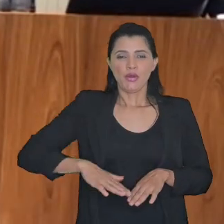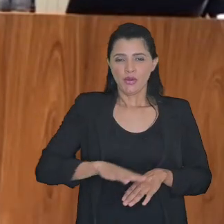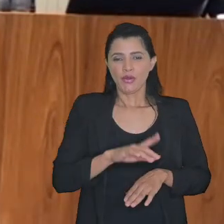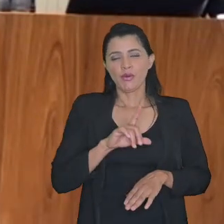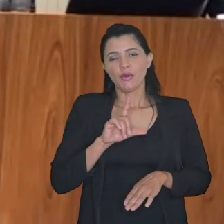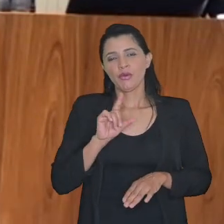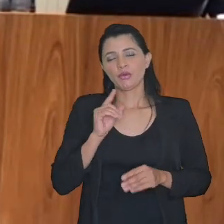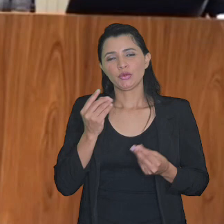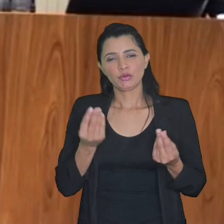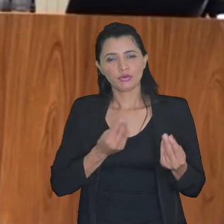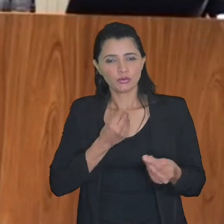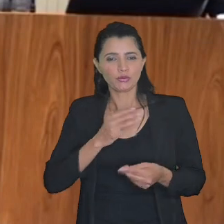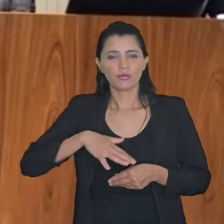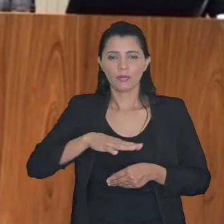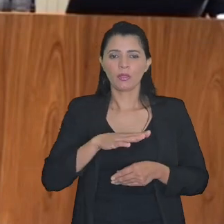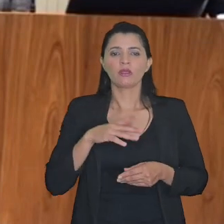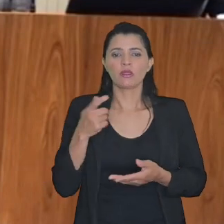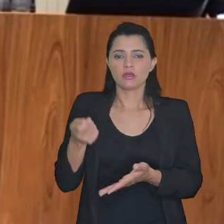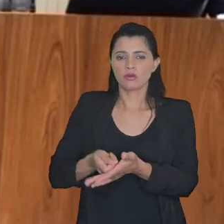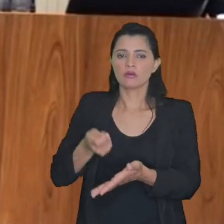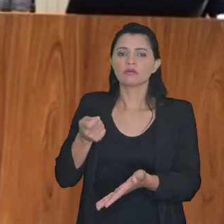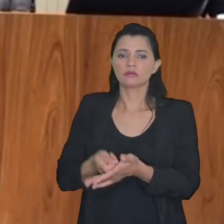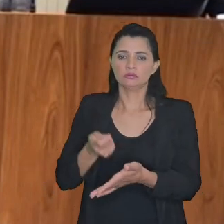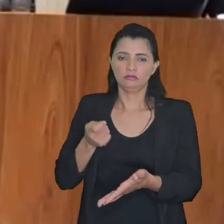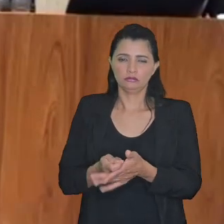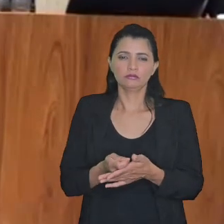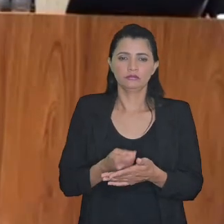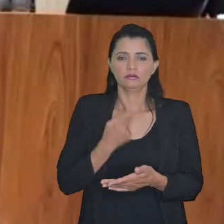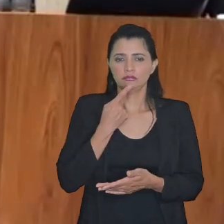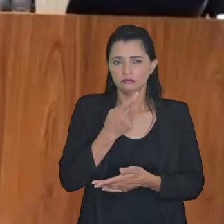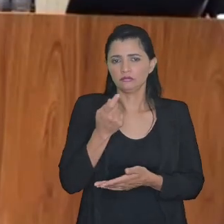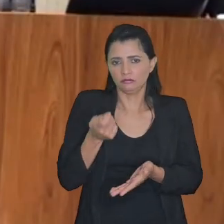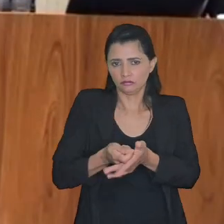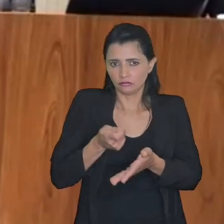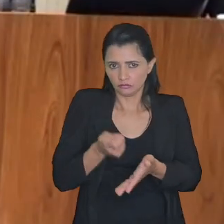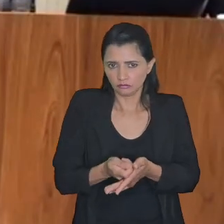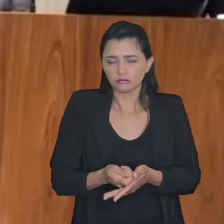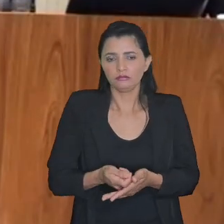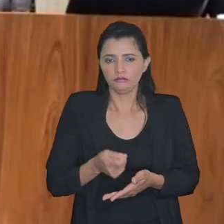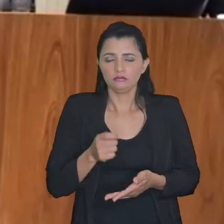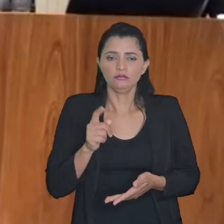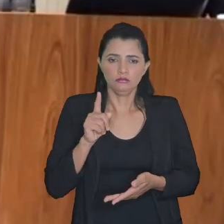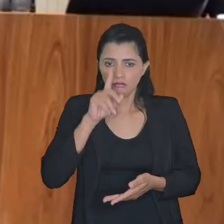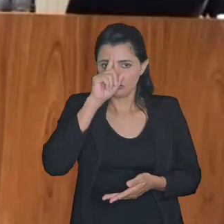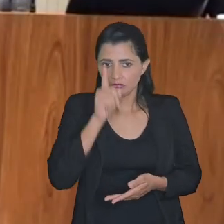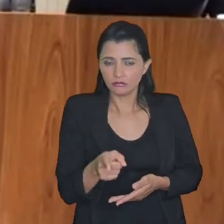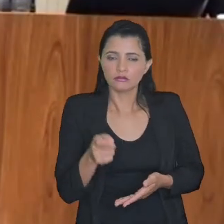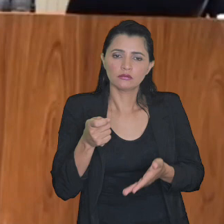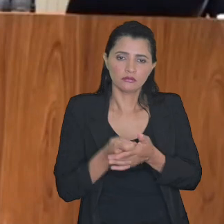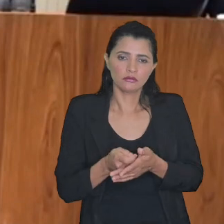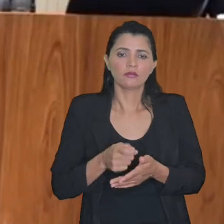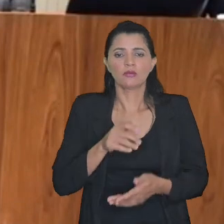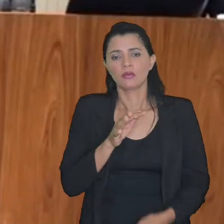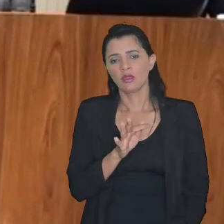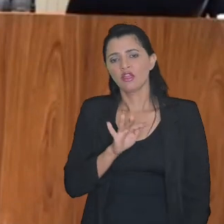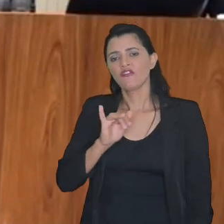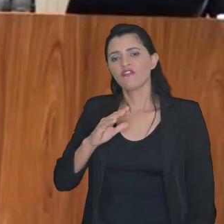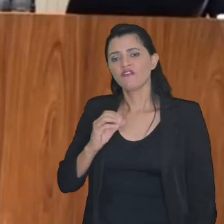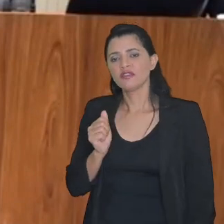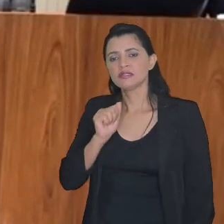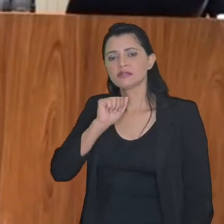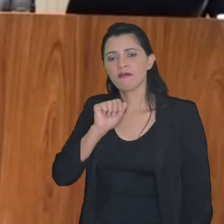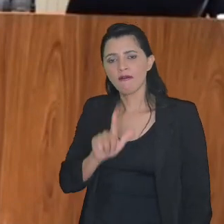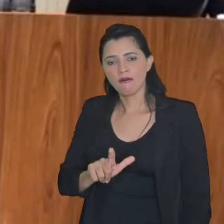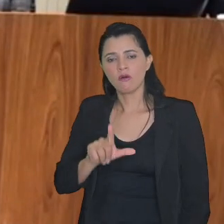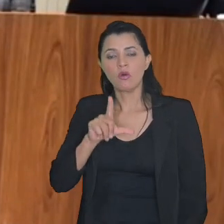no no ambiente da cobrança quando a gente fala especificamente de execução fiscal se